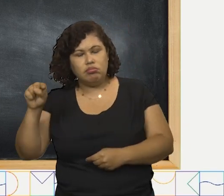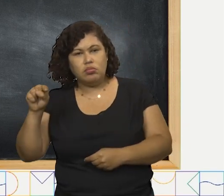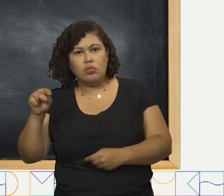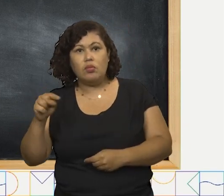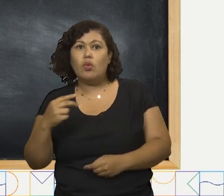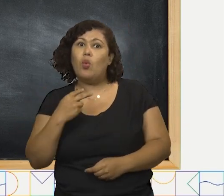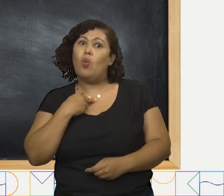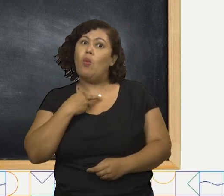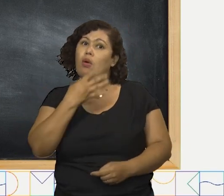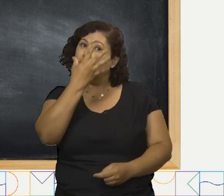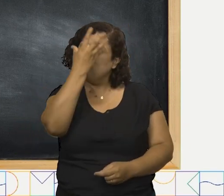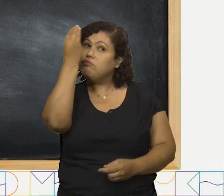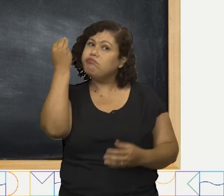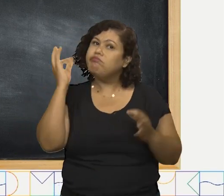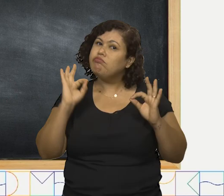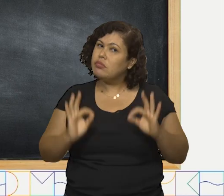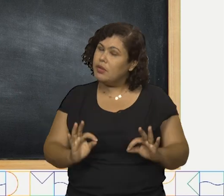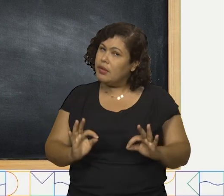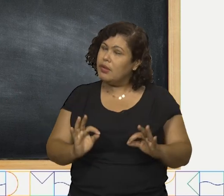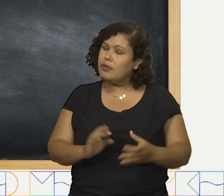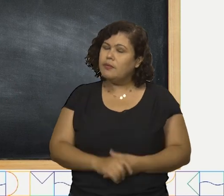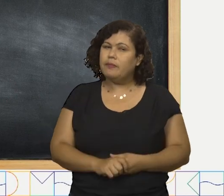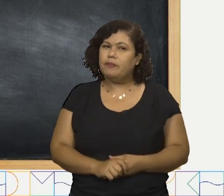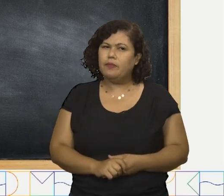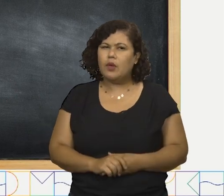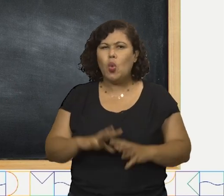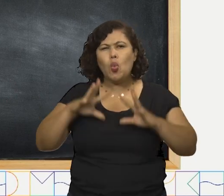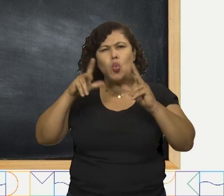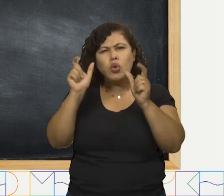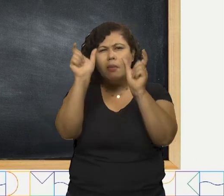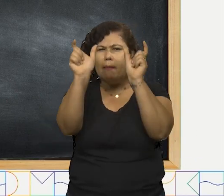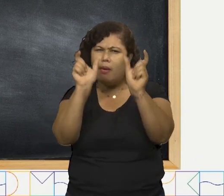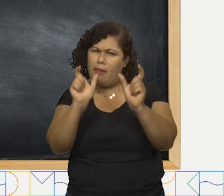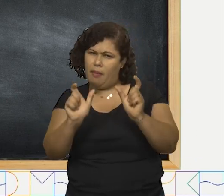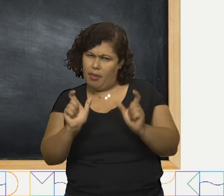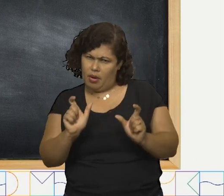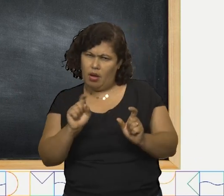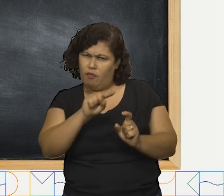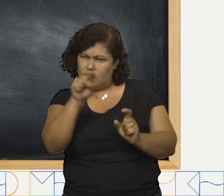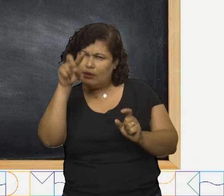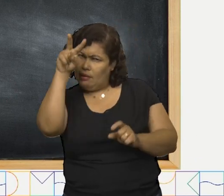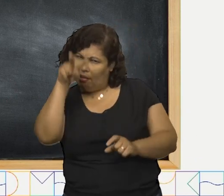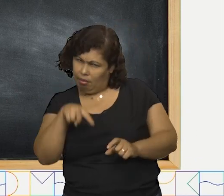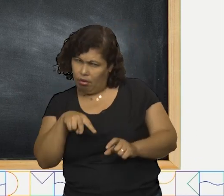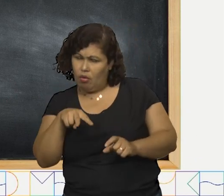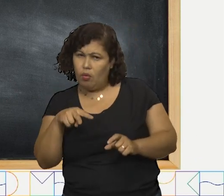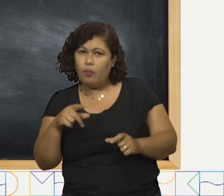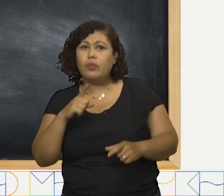Na lista de palavras que você acabou de ler, temos um exemplo de que isso